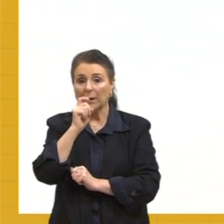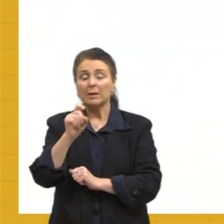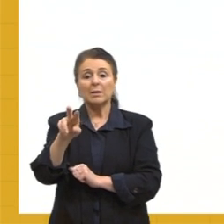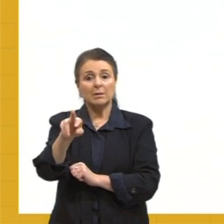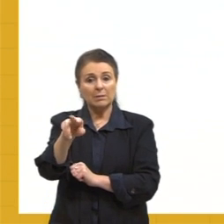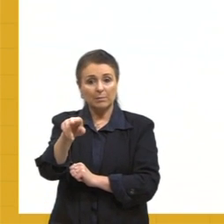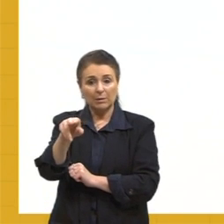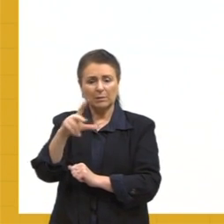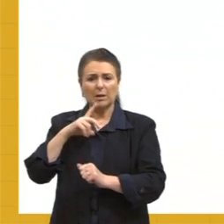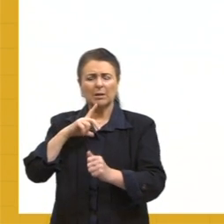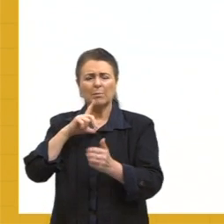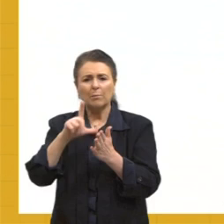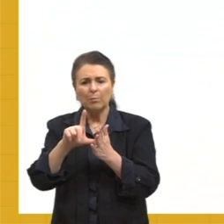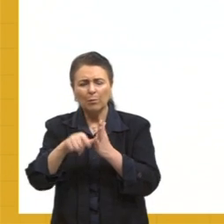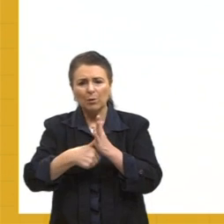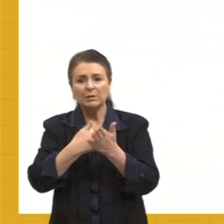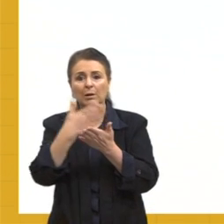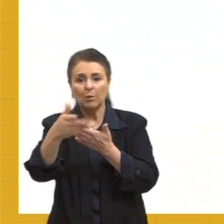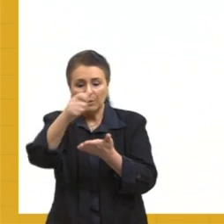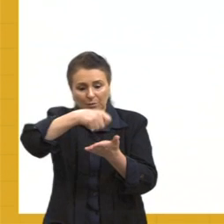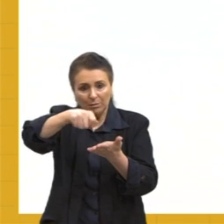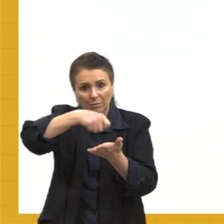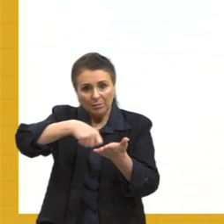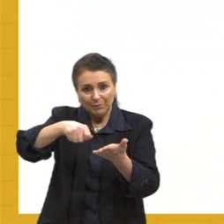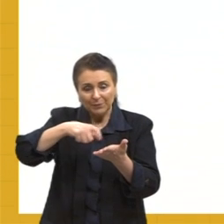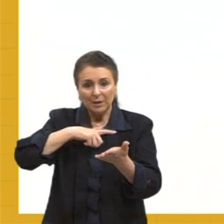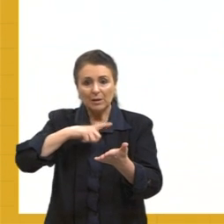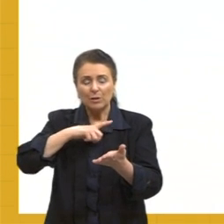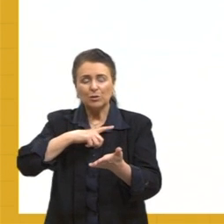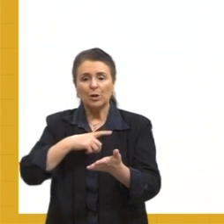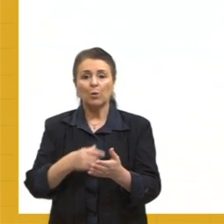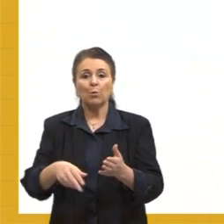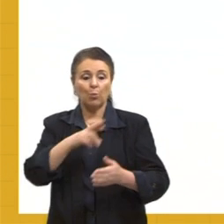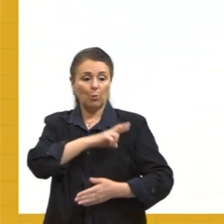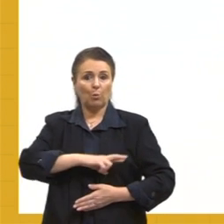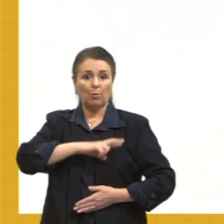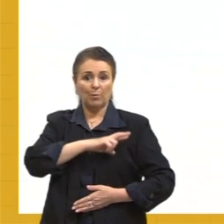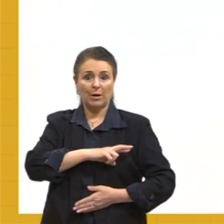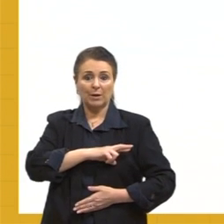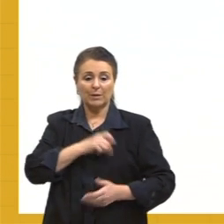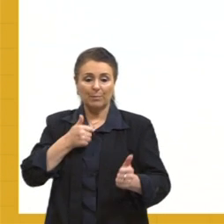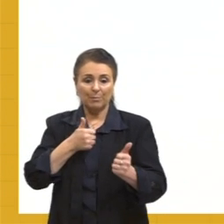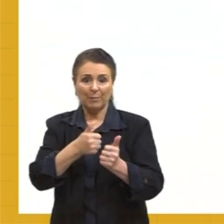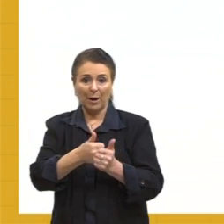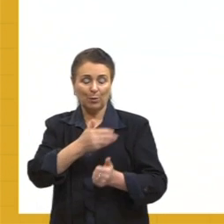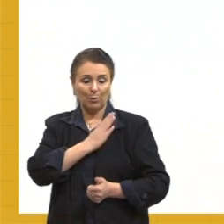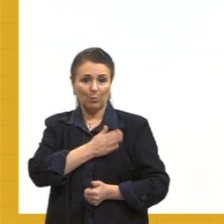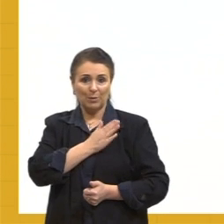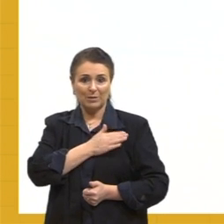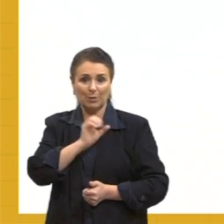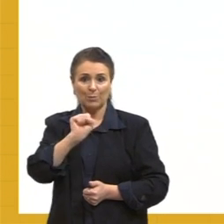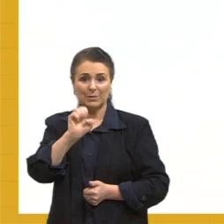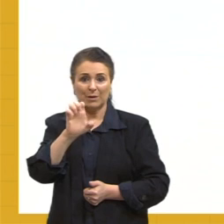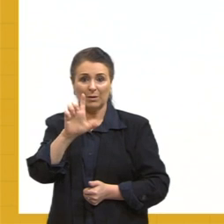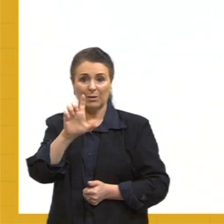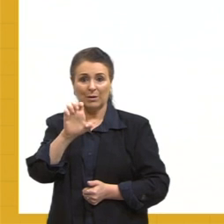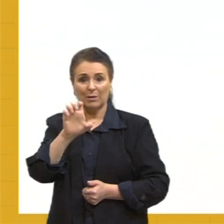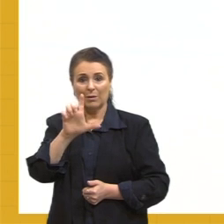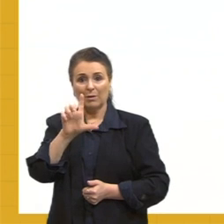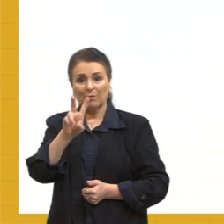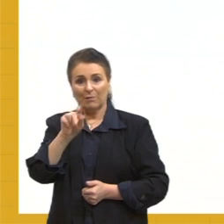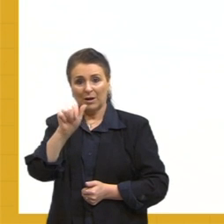com um romance Perto do Coração Selvagem, que acabou projetando seu nome entre os escritores da geração de 45.